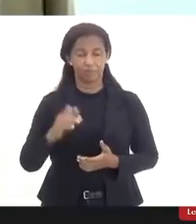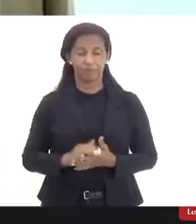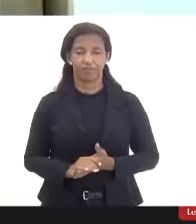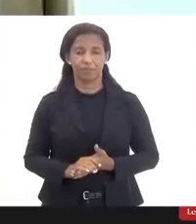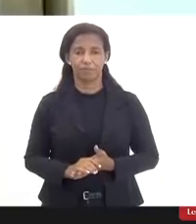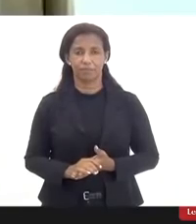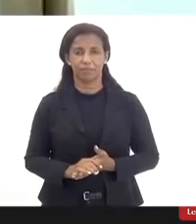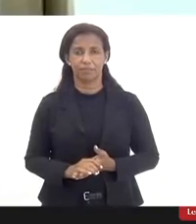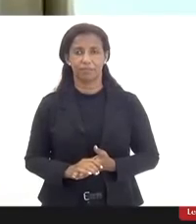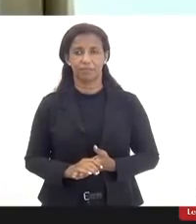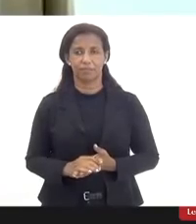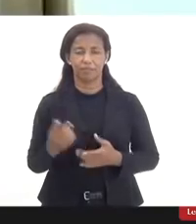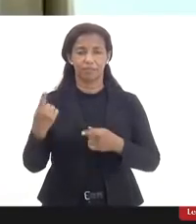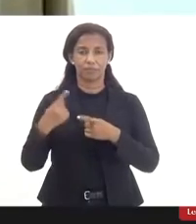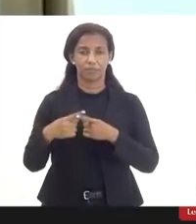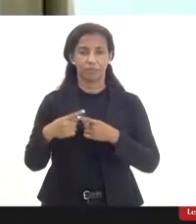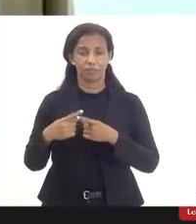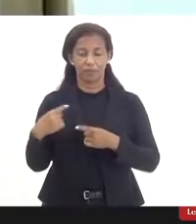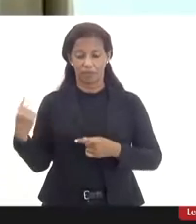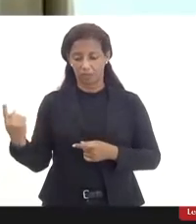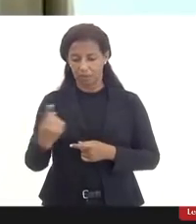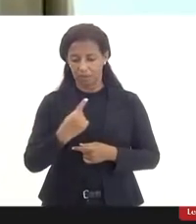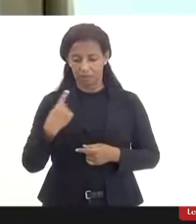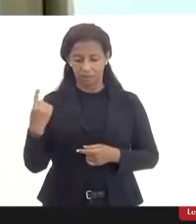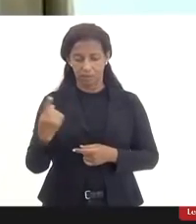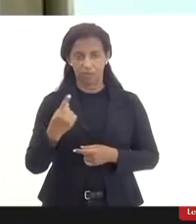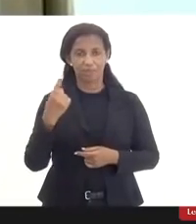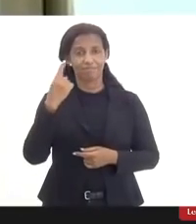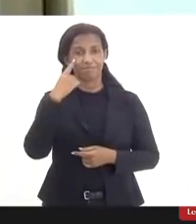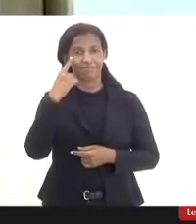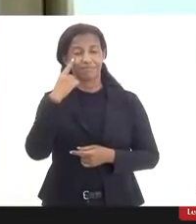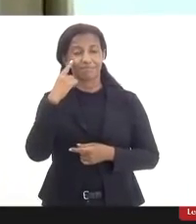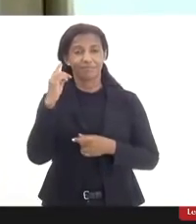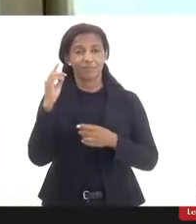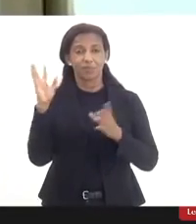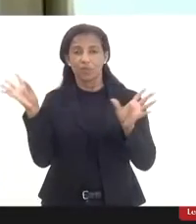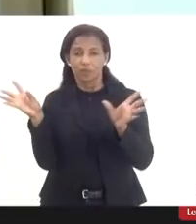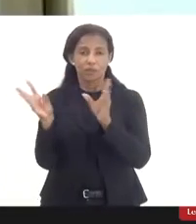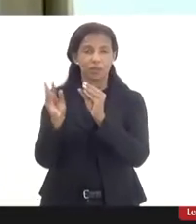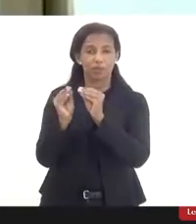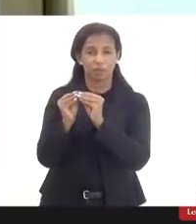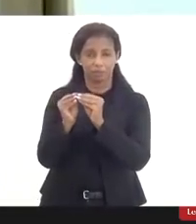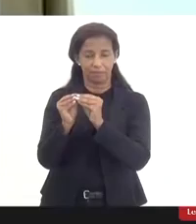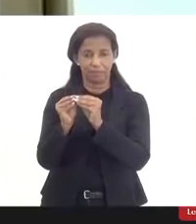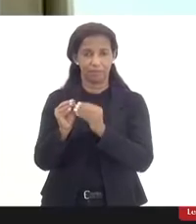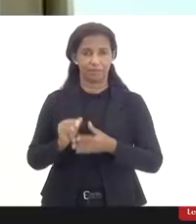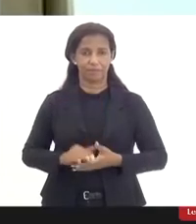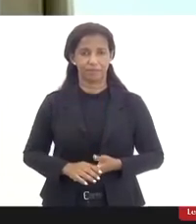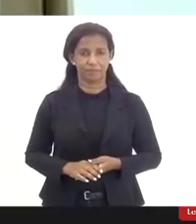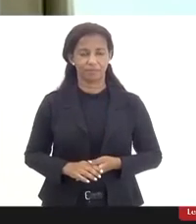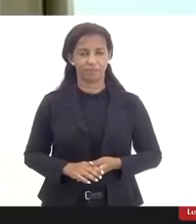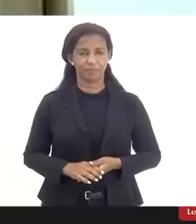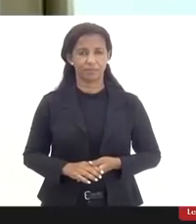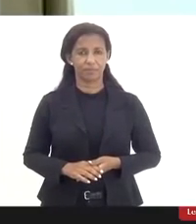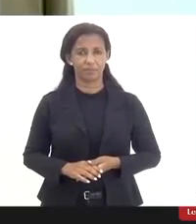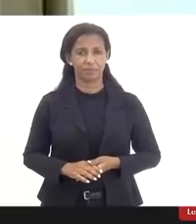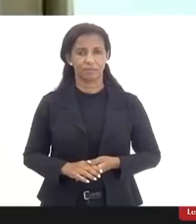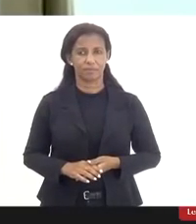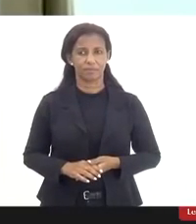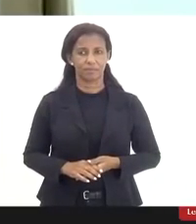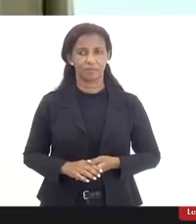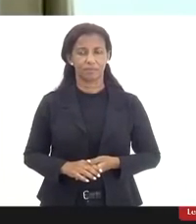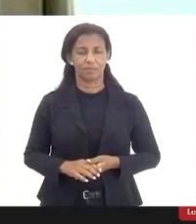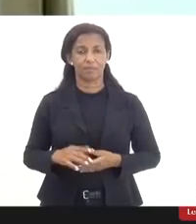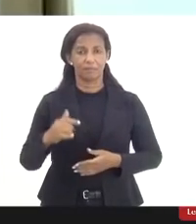a gente está tentando simplificar. Então, eu